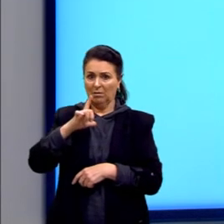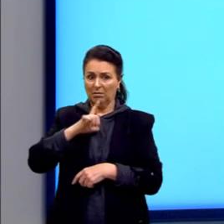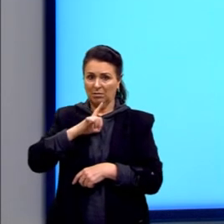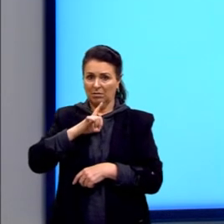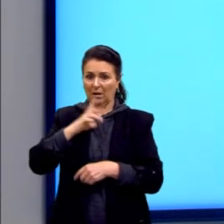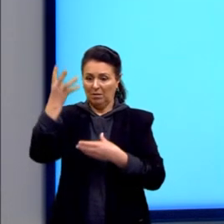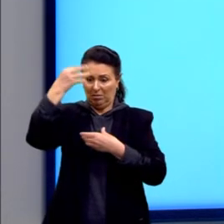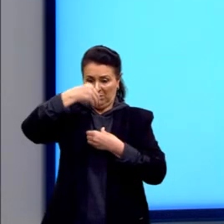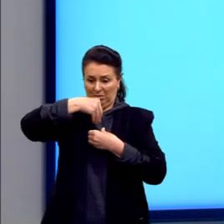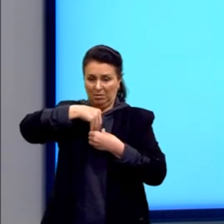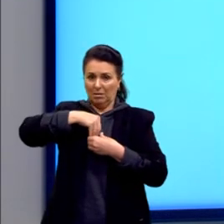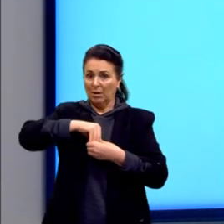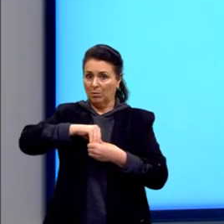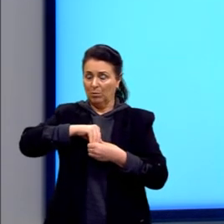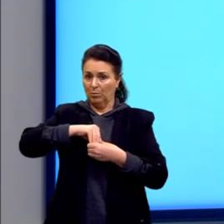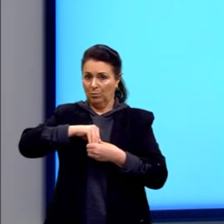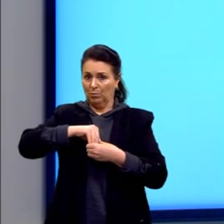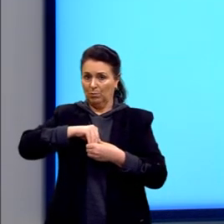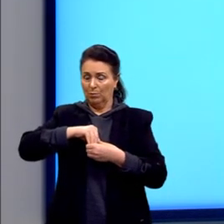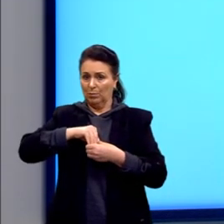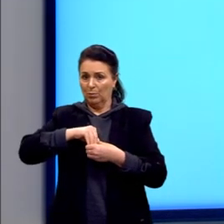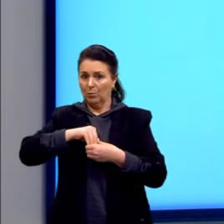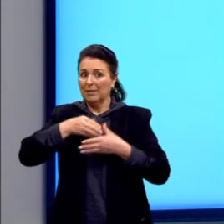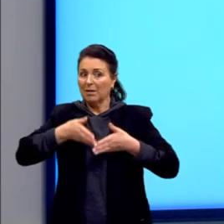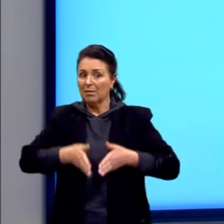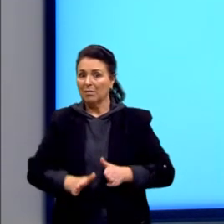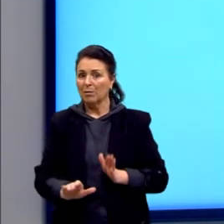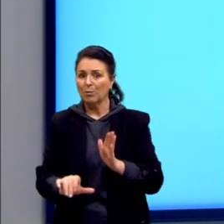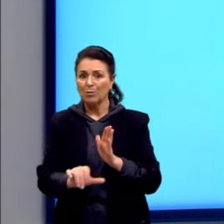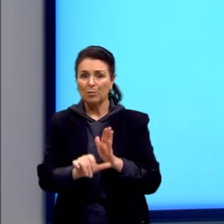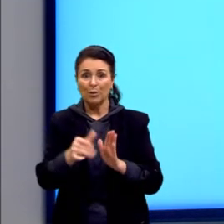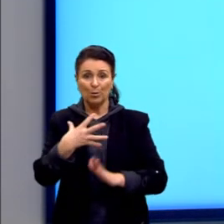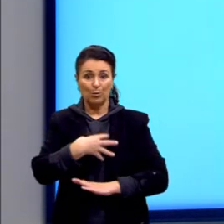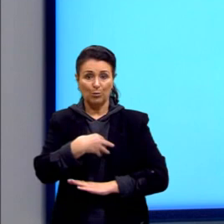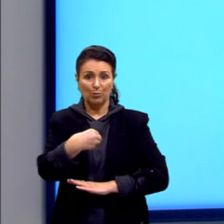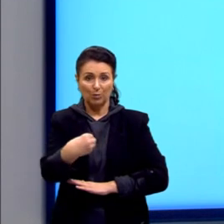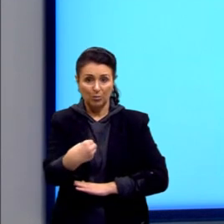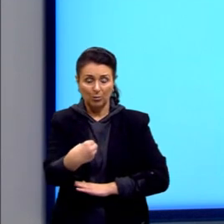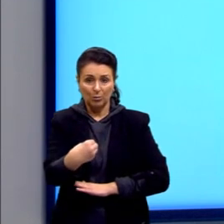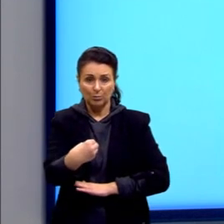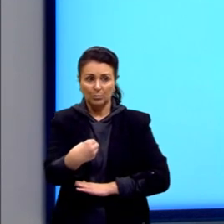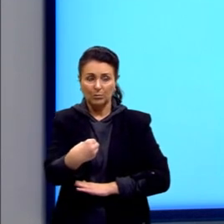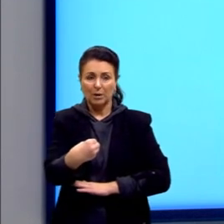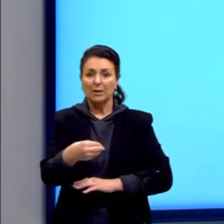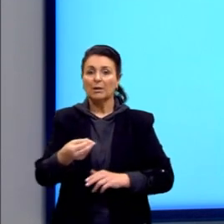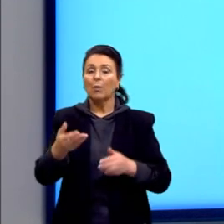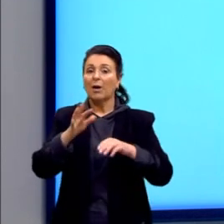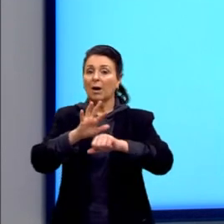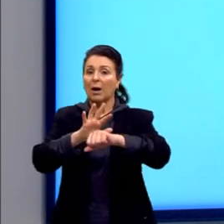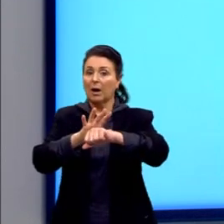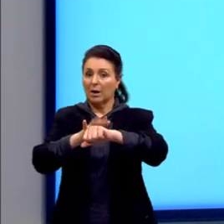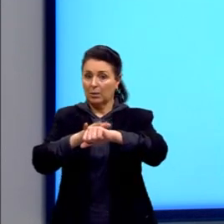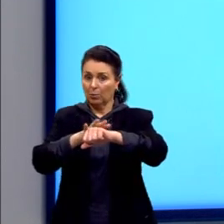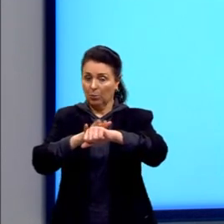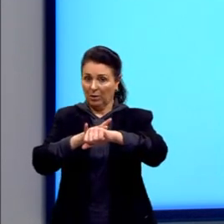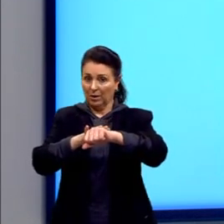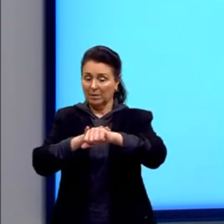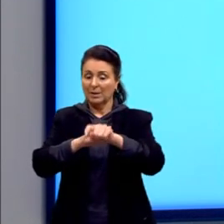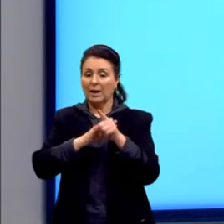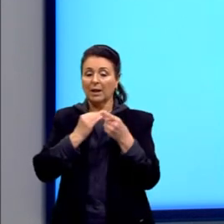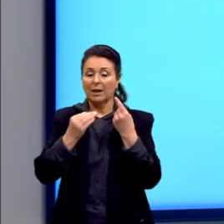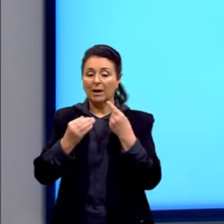portadores até o primeiro filho, quer dizer que a doença ela é recessiva, tá gente? Então, se os pais são